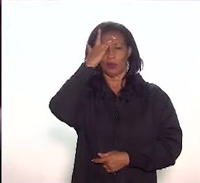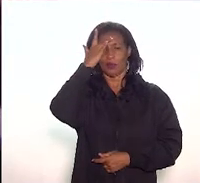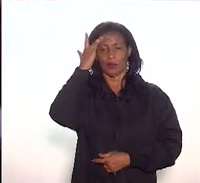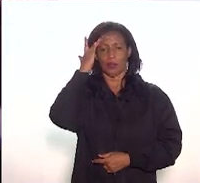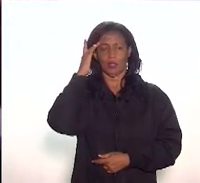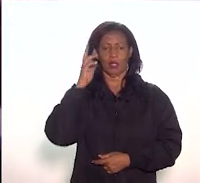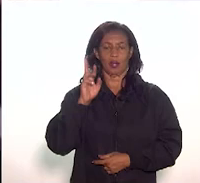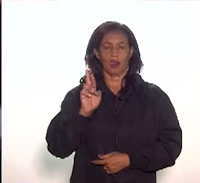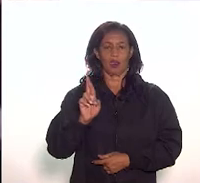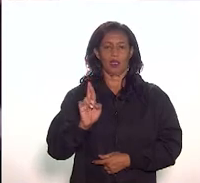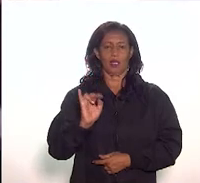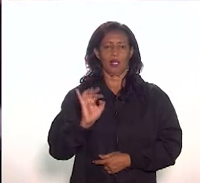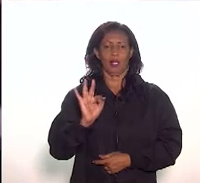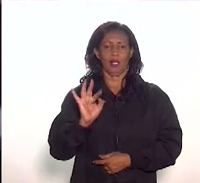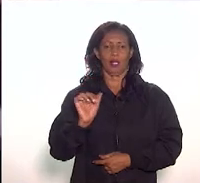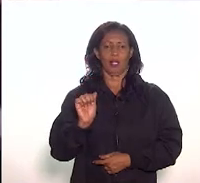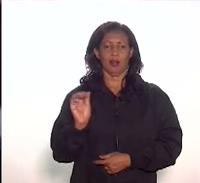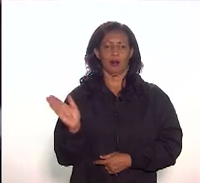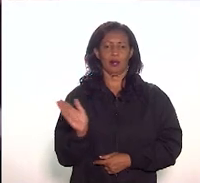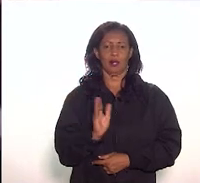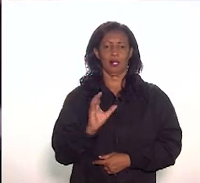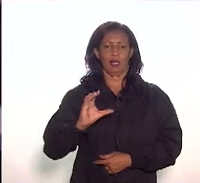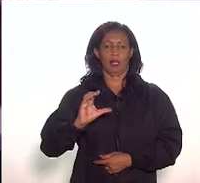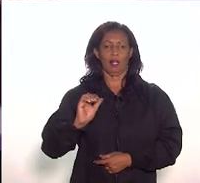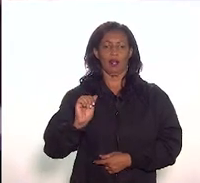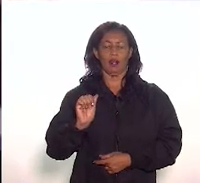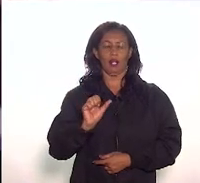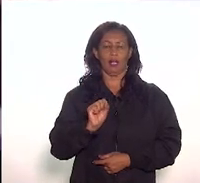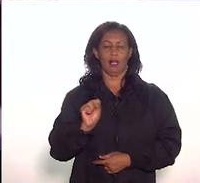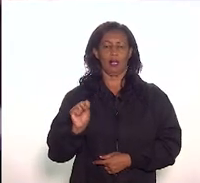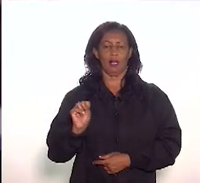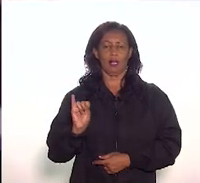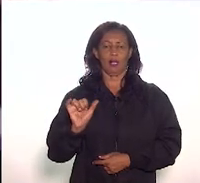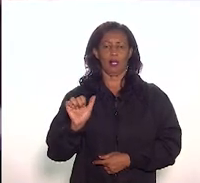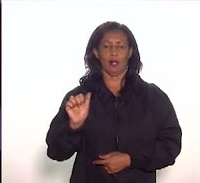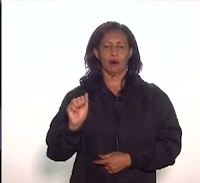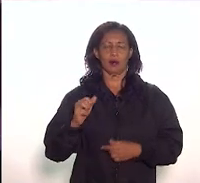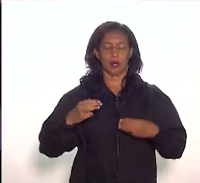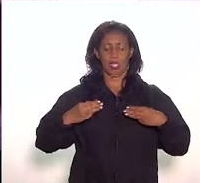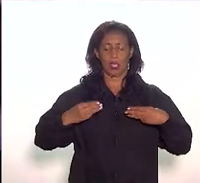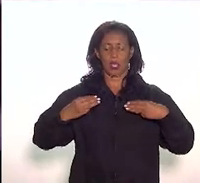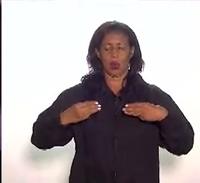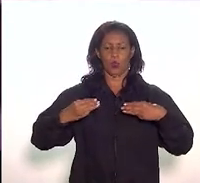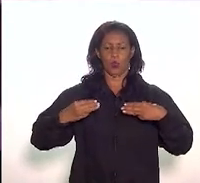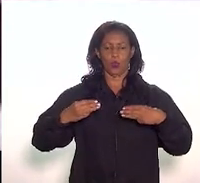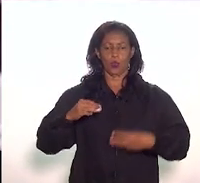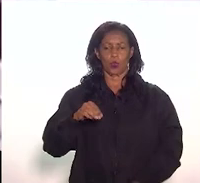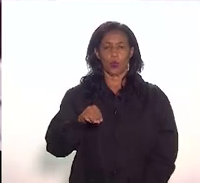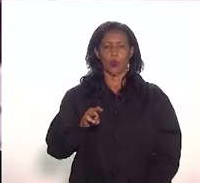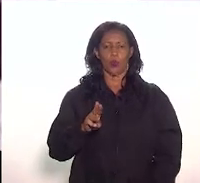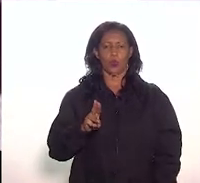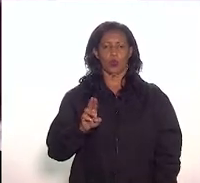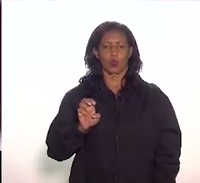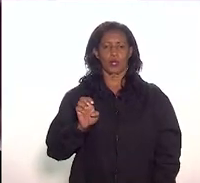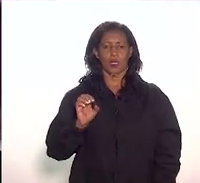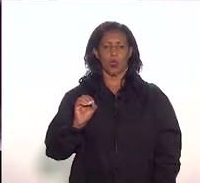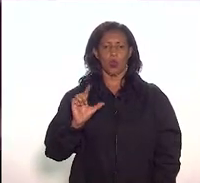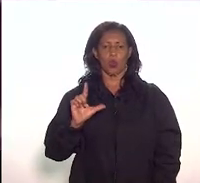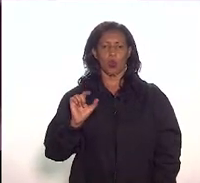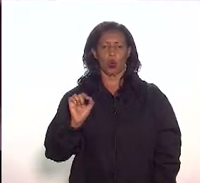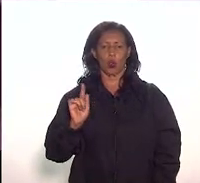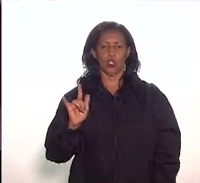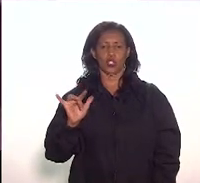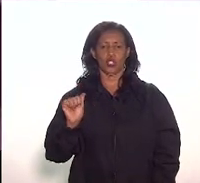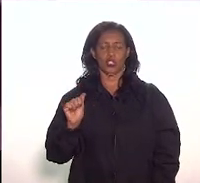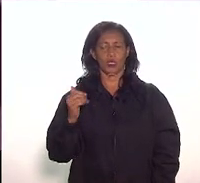Rita de Cássia, que é presidente do Conselho Federal de Museologia. Rita de Cássia, palavra